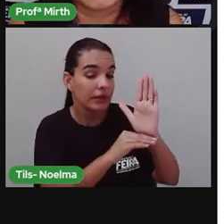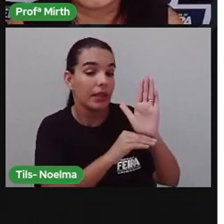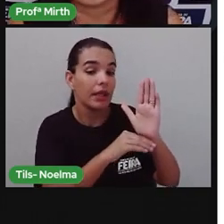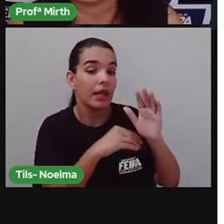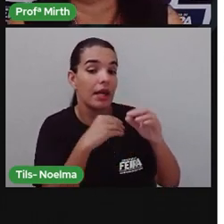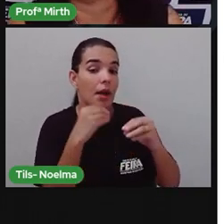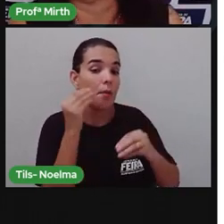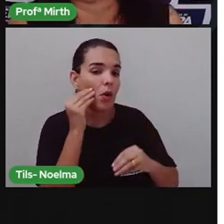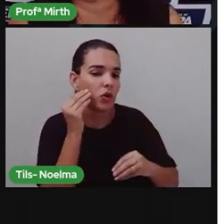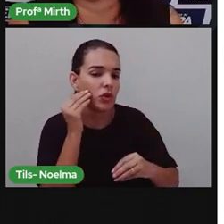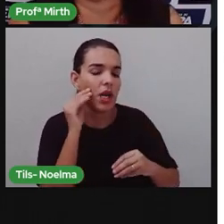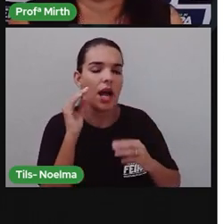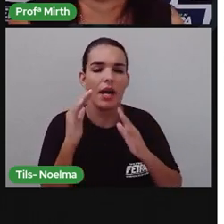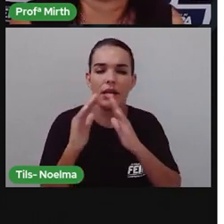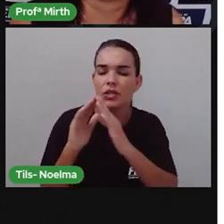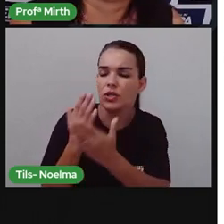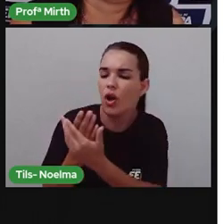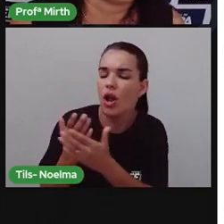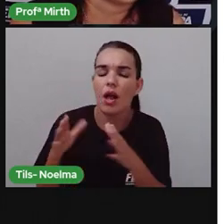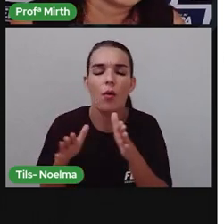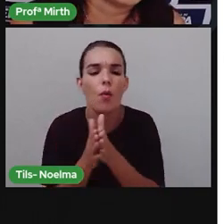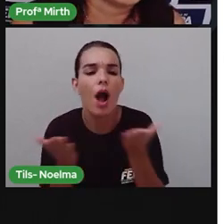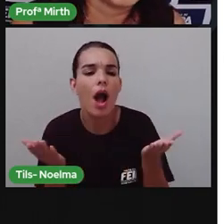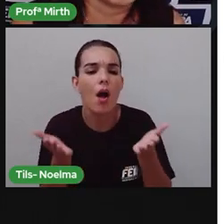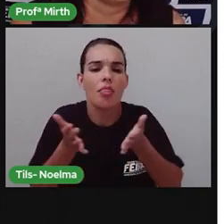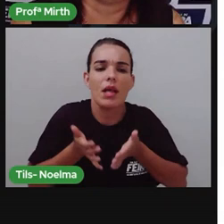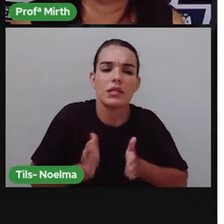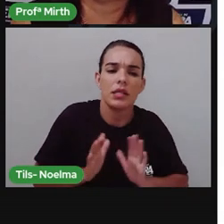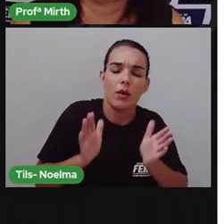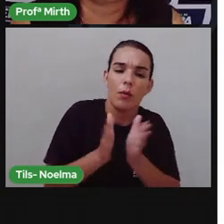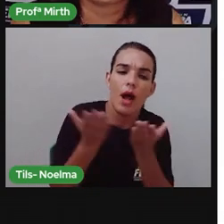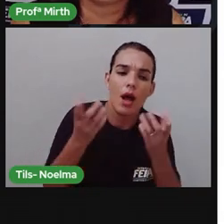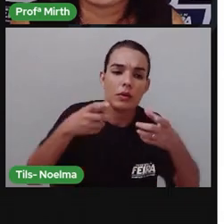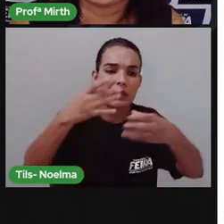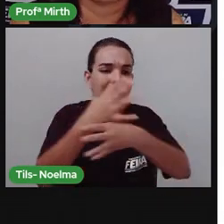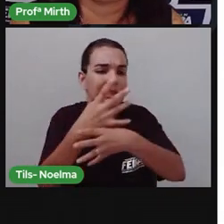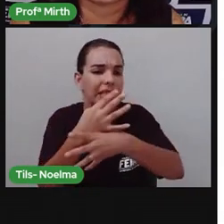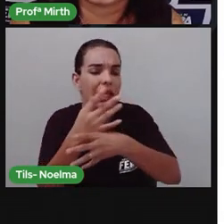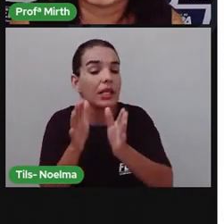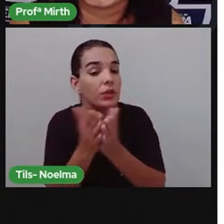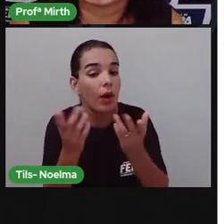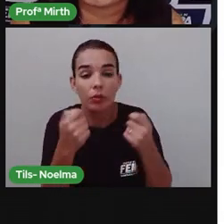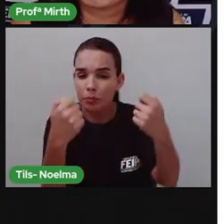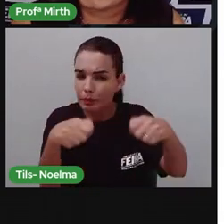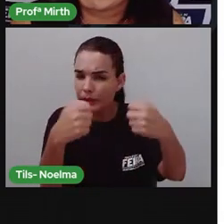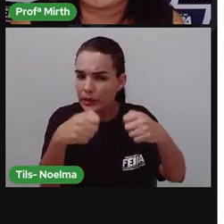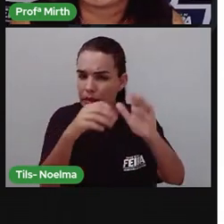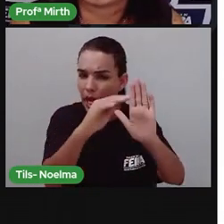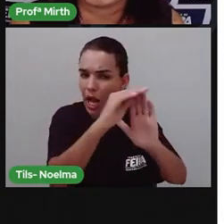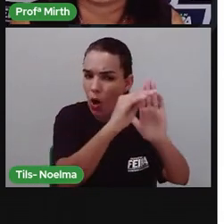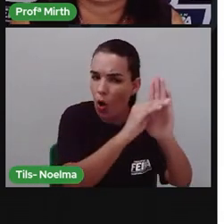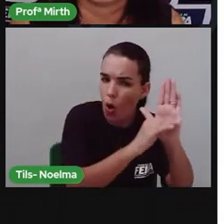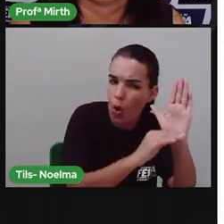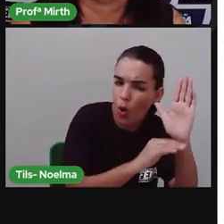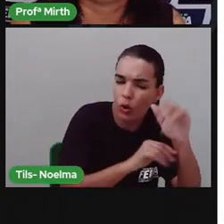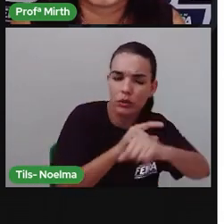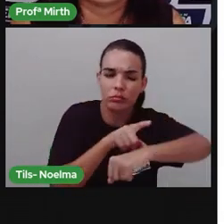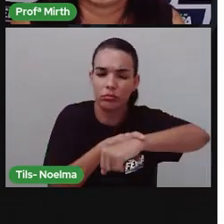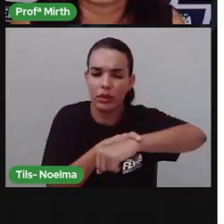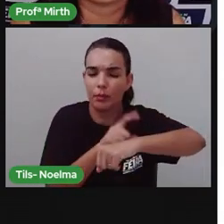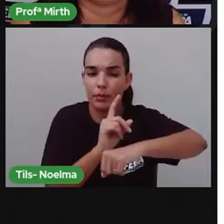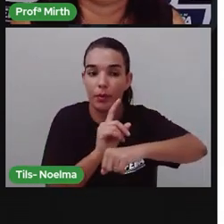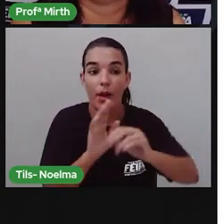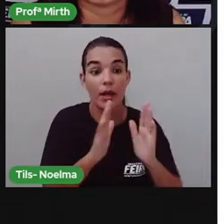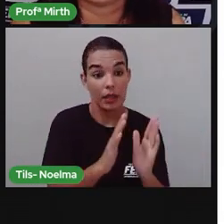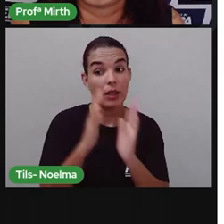escola tal, me informei na faculdade tal. Não precisa ter uma ordem cronológica do tempo, certo? Já